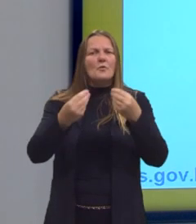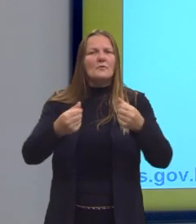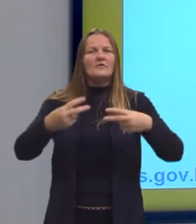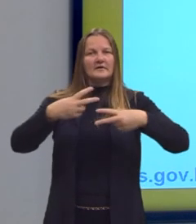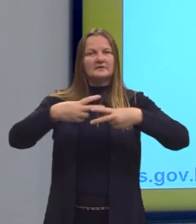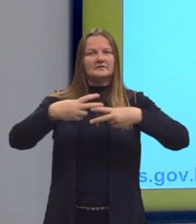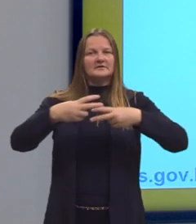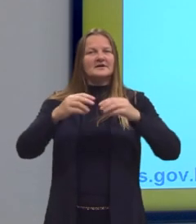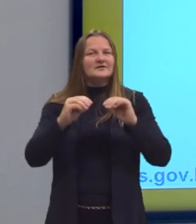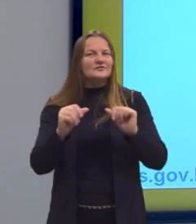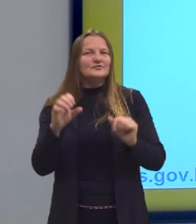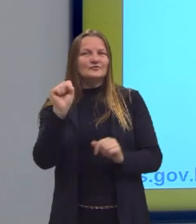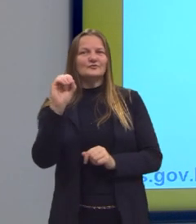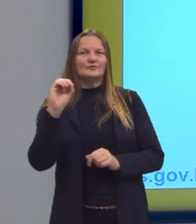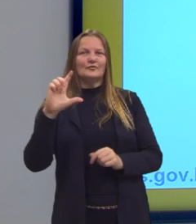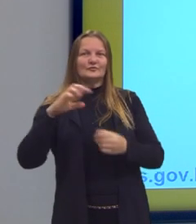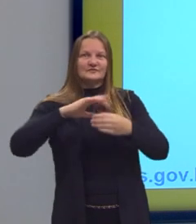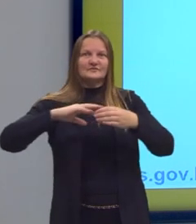minhas soluções.